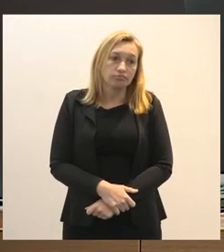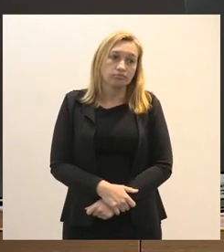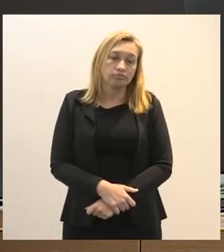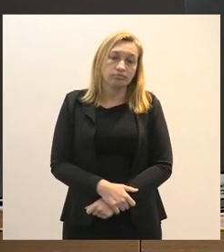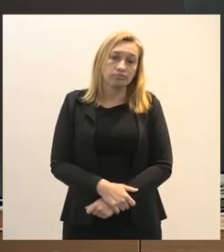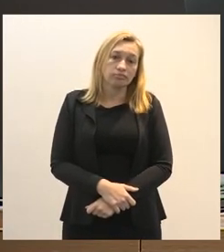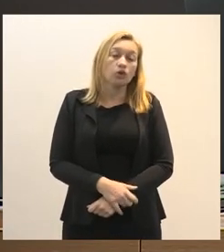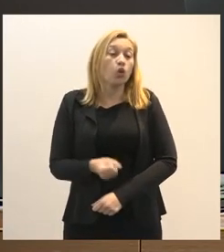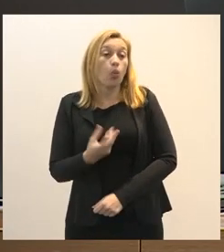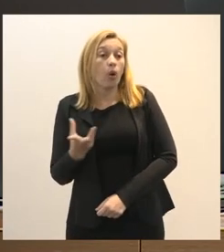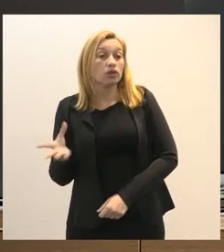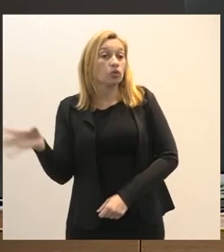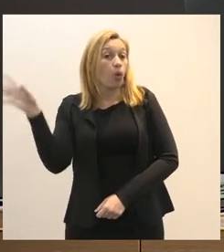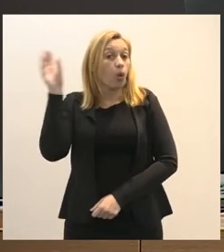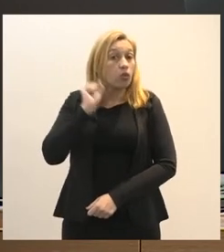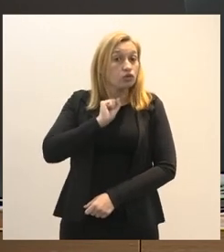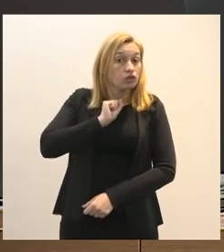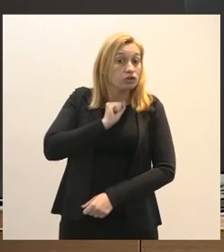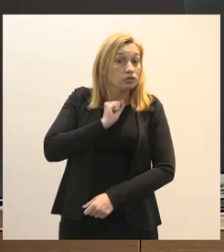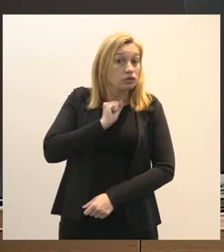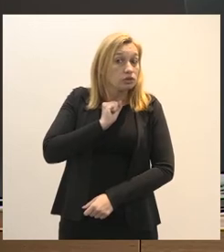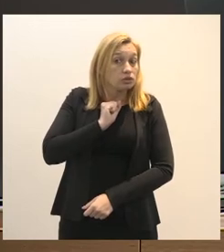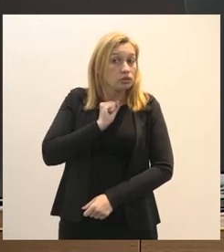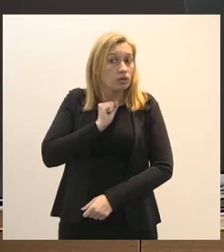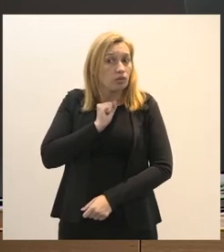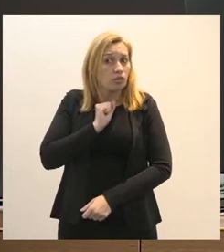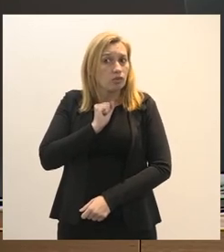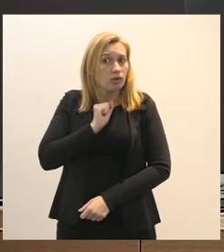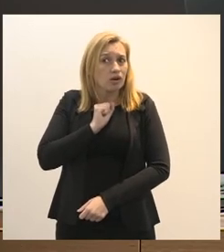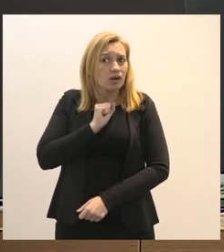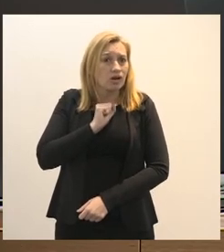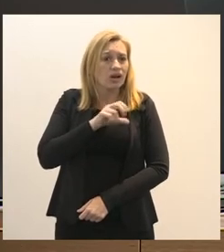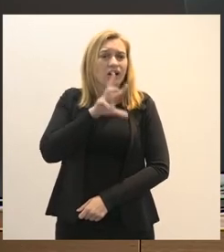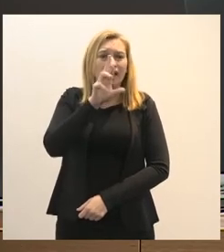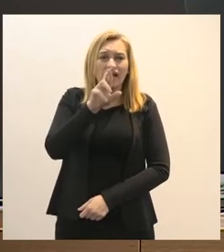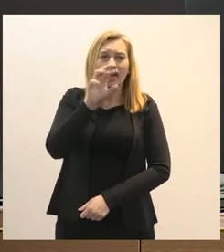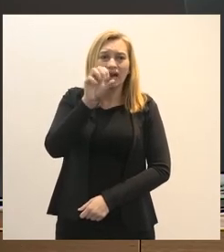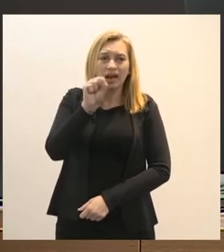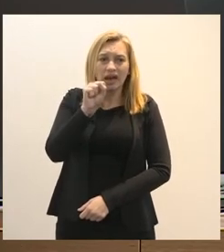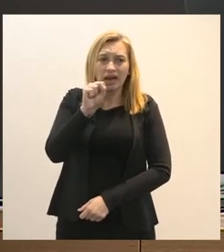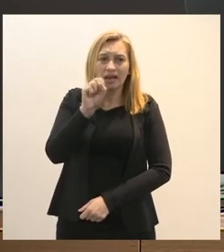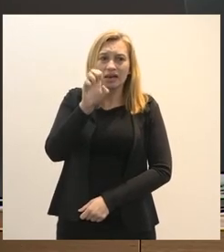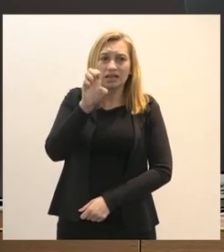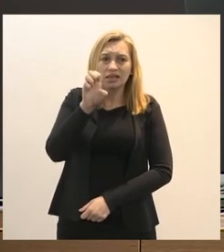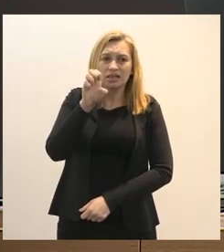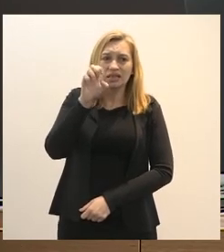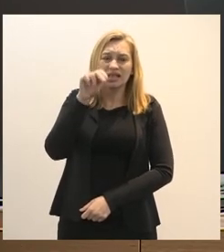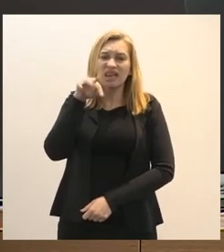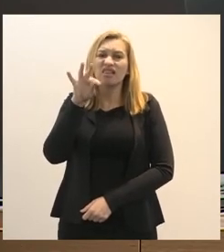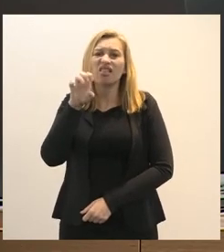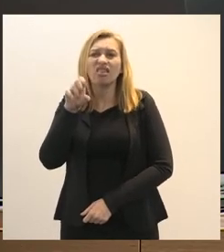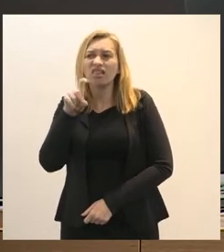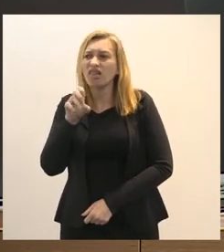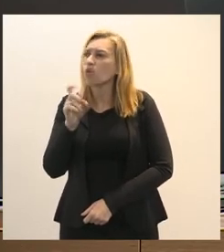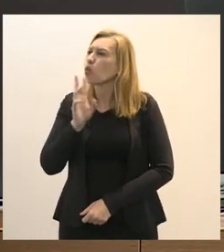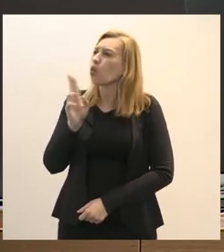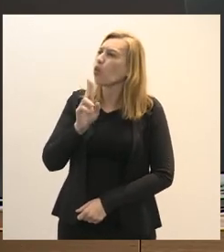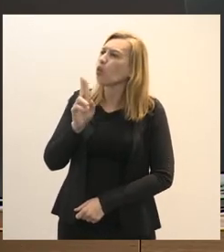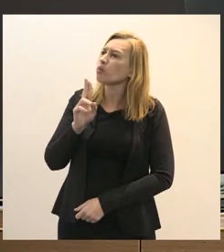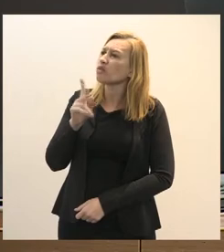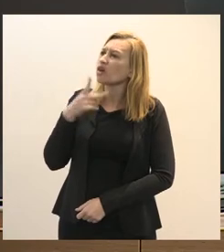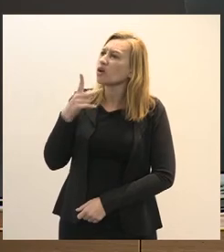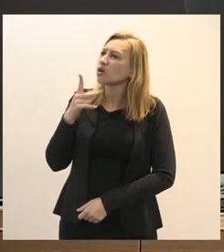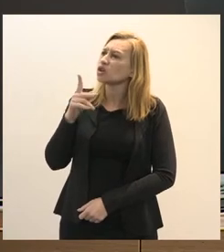eu ouvi do de resende que é o nome dele que usou da palavra o